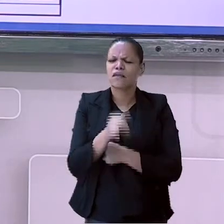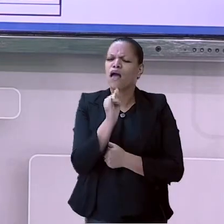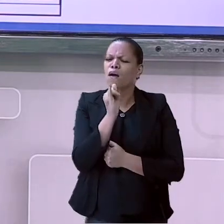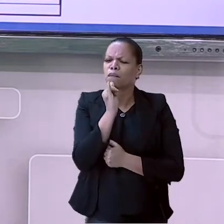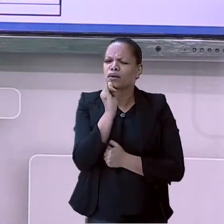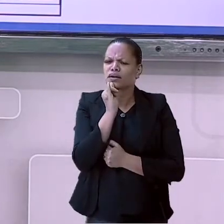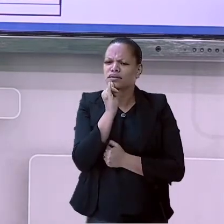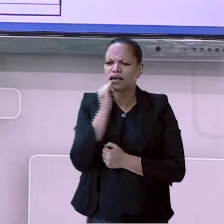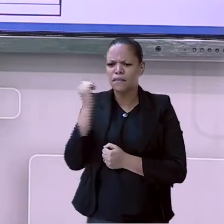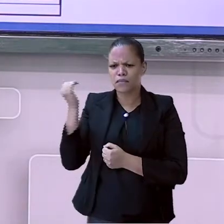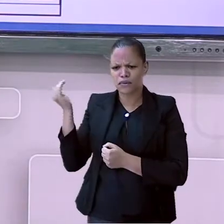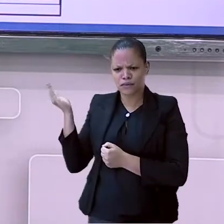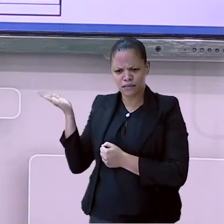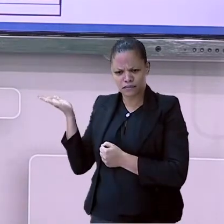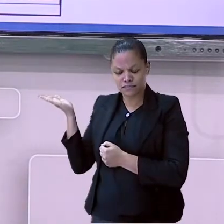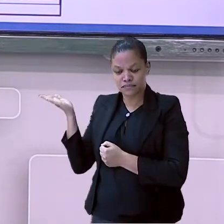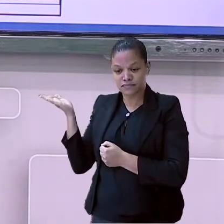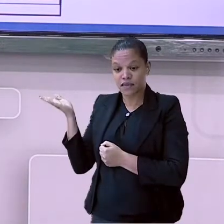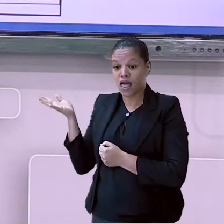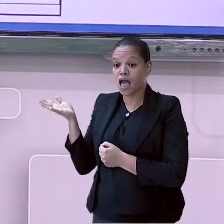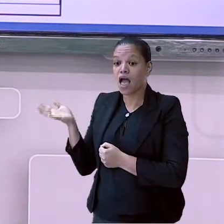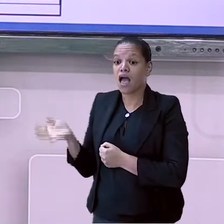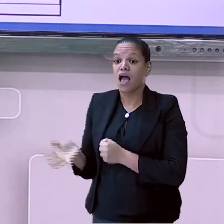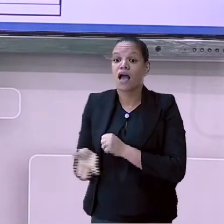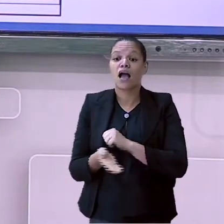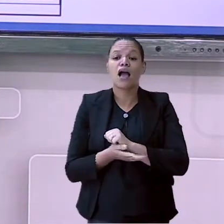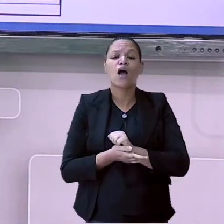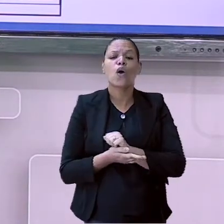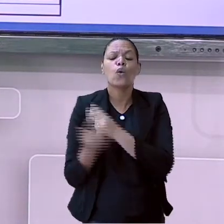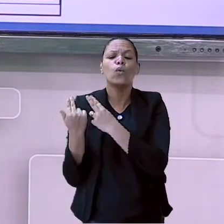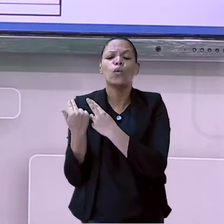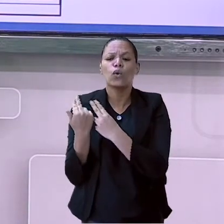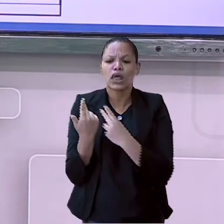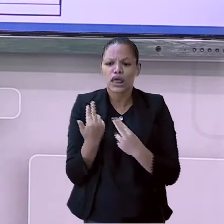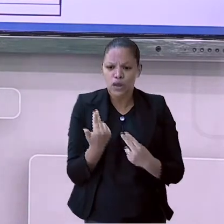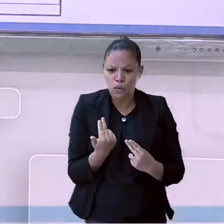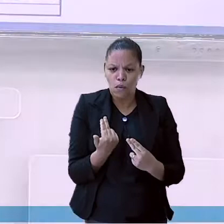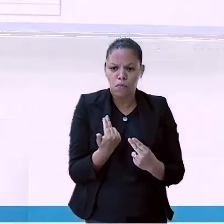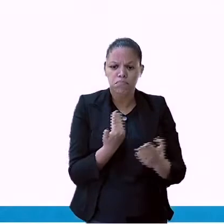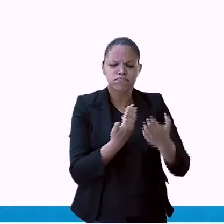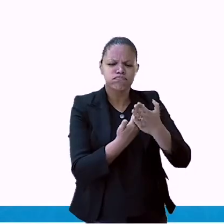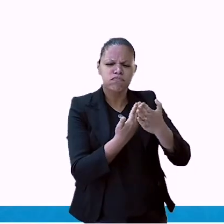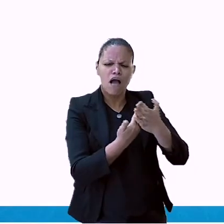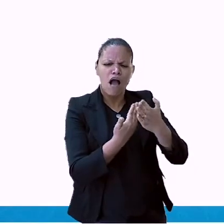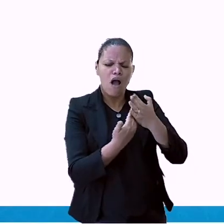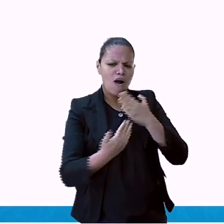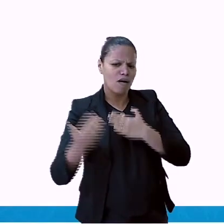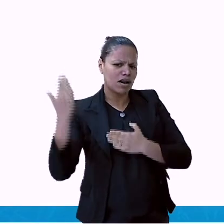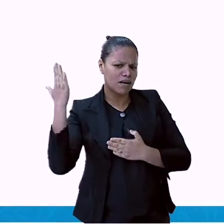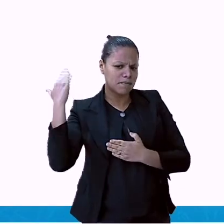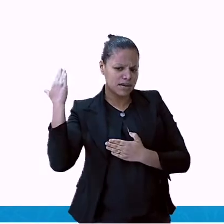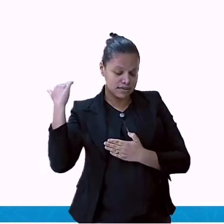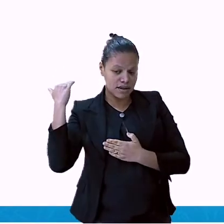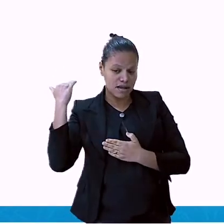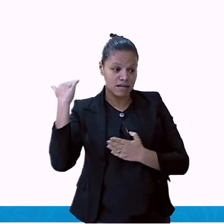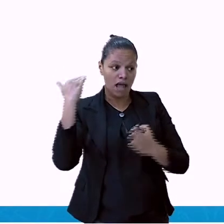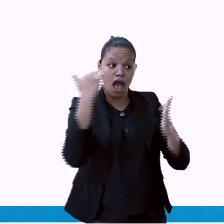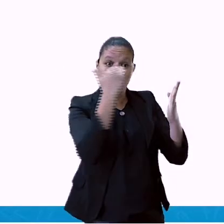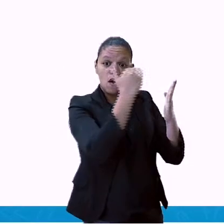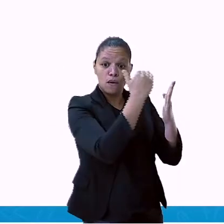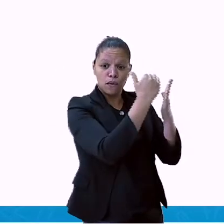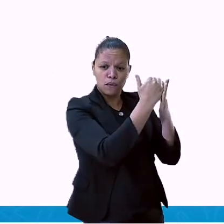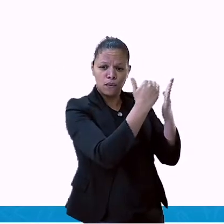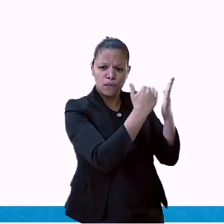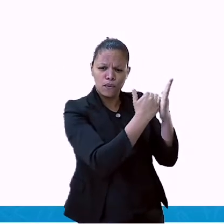trazendo novamente o mesmo exemplo da tabela da aula anterior, eu trouxe para vocês uma tabela nutricional. Por quê?